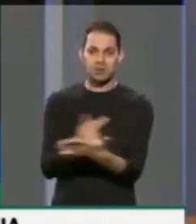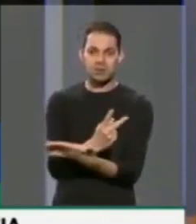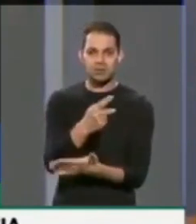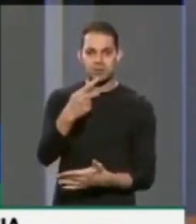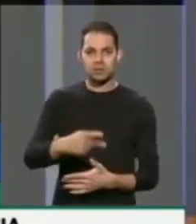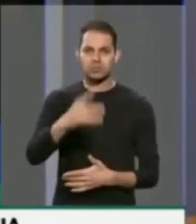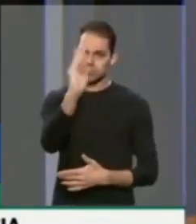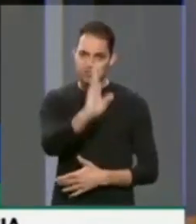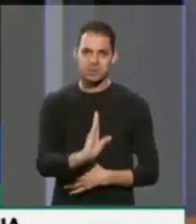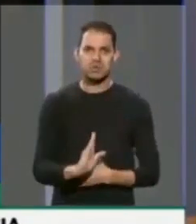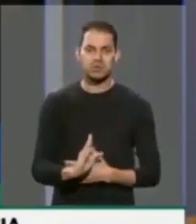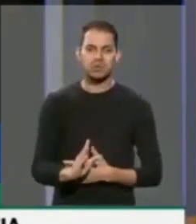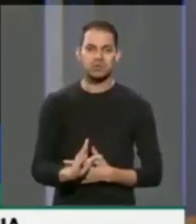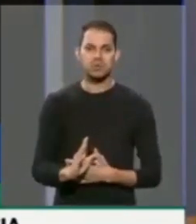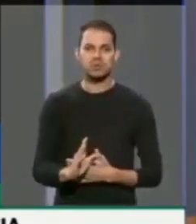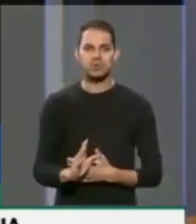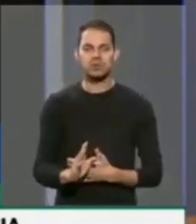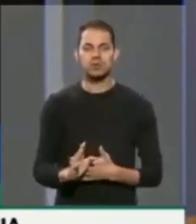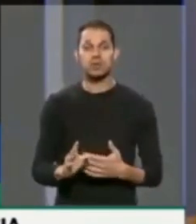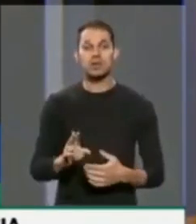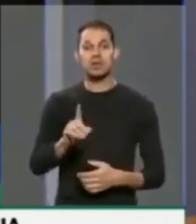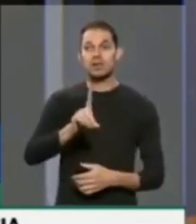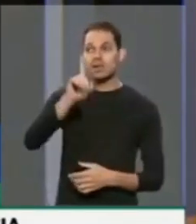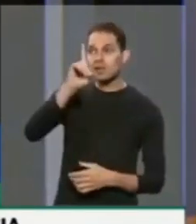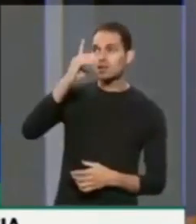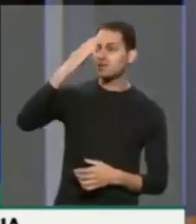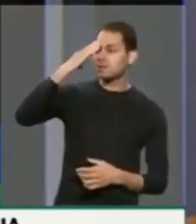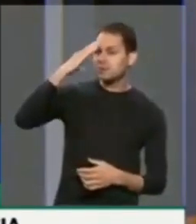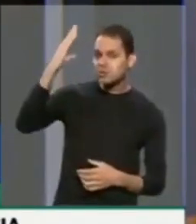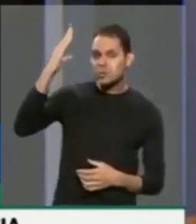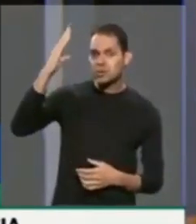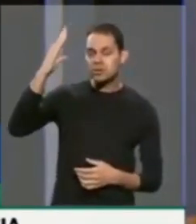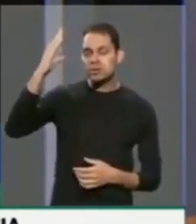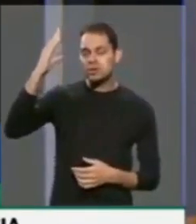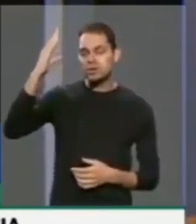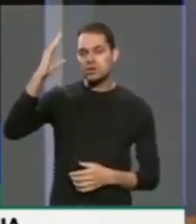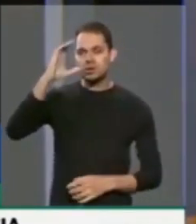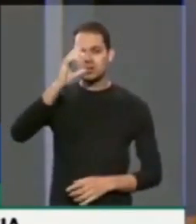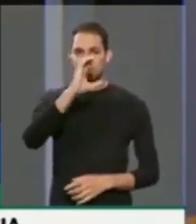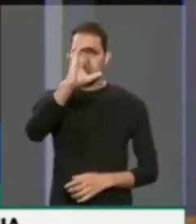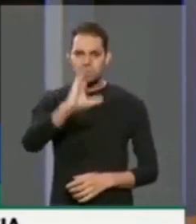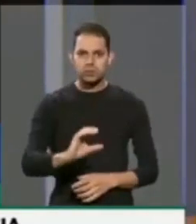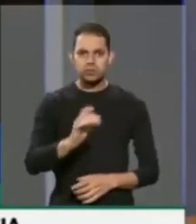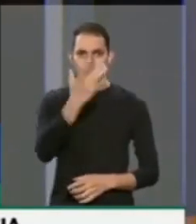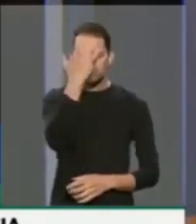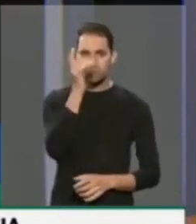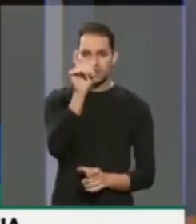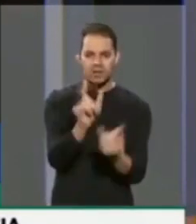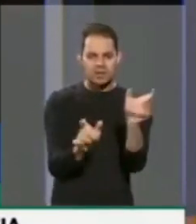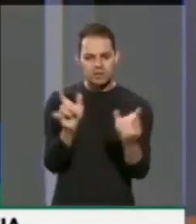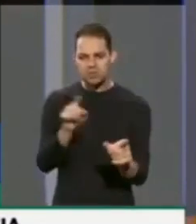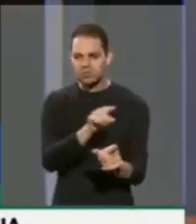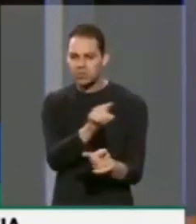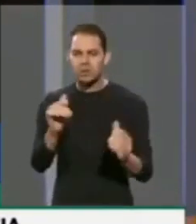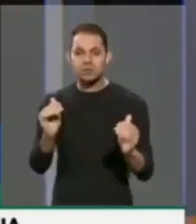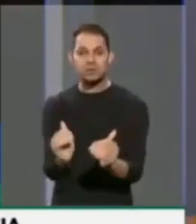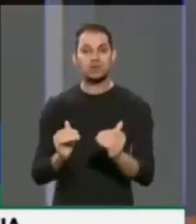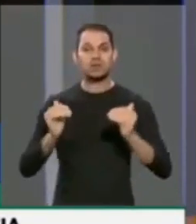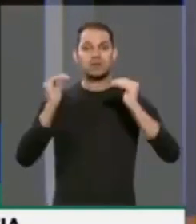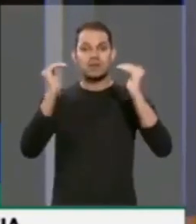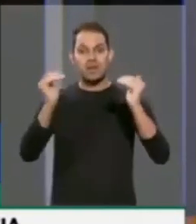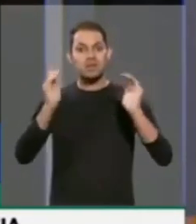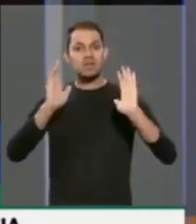no nosso país. E, graças a Deus, cidadãos, autoridades já